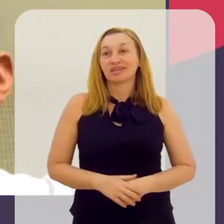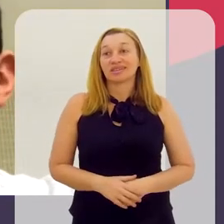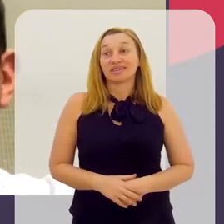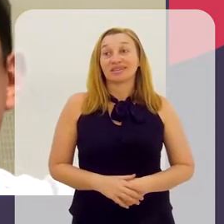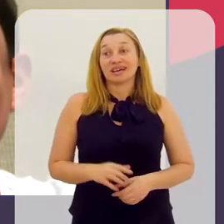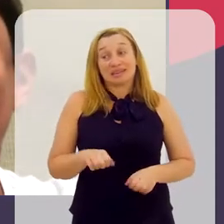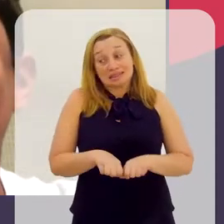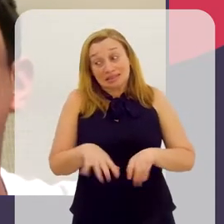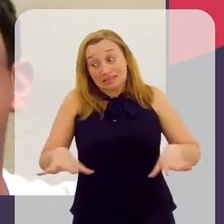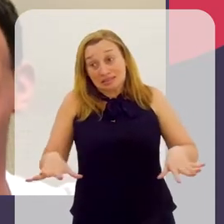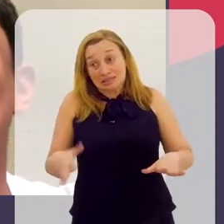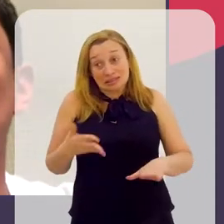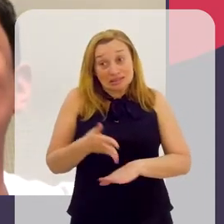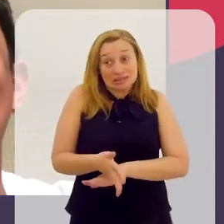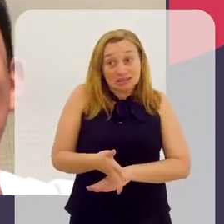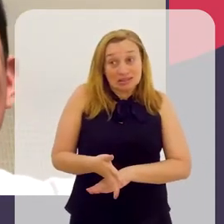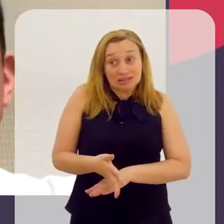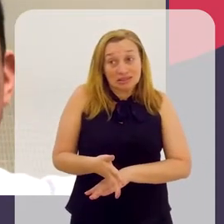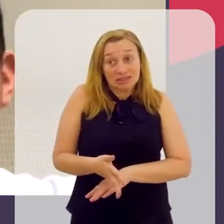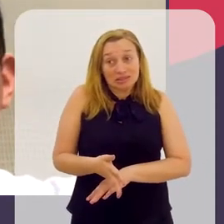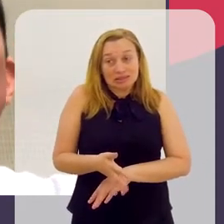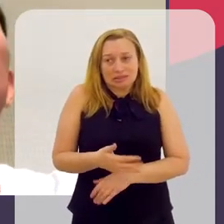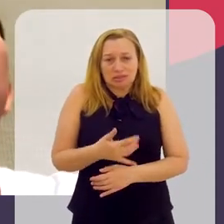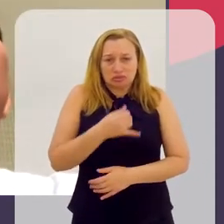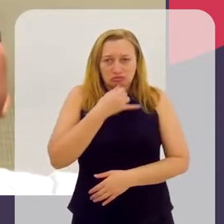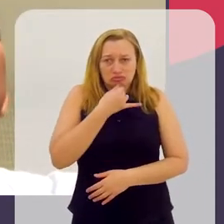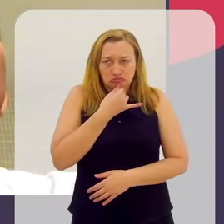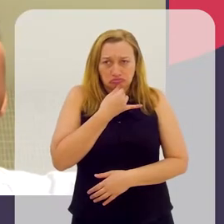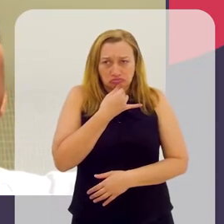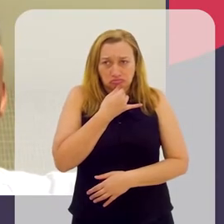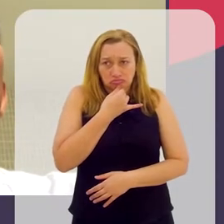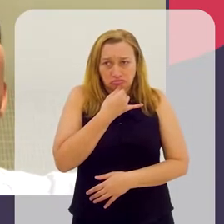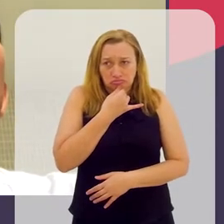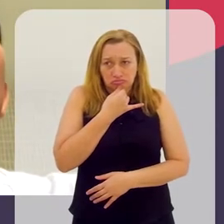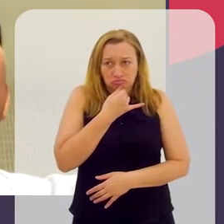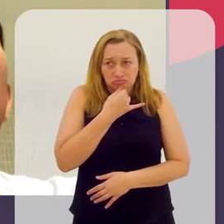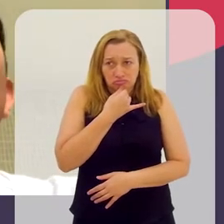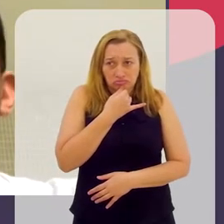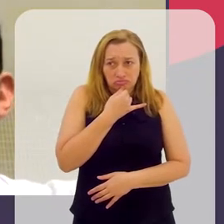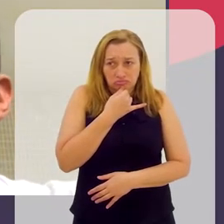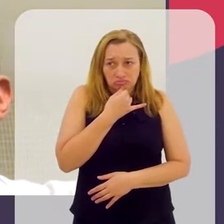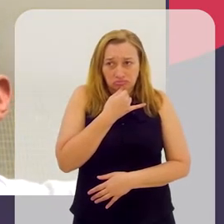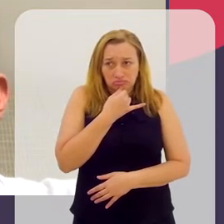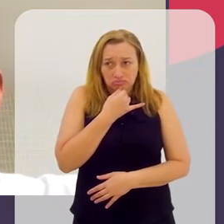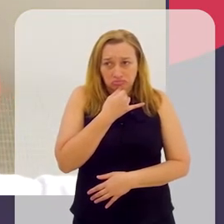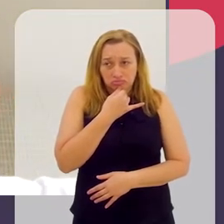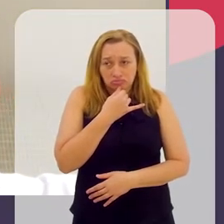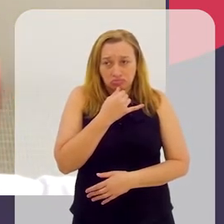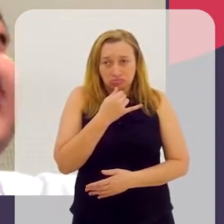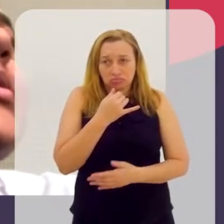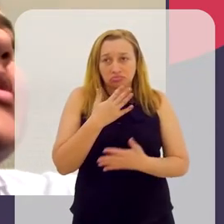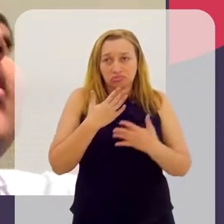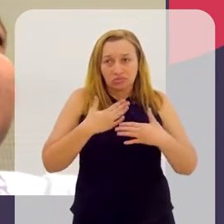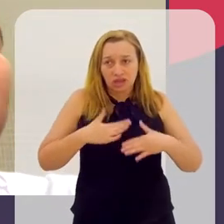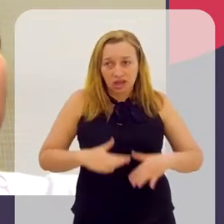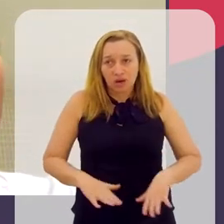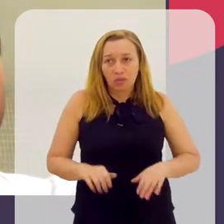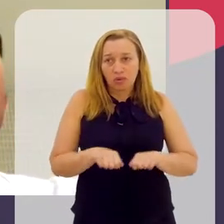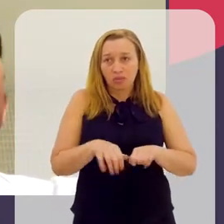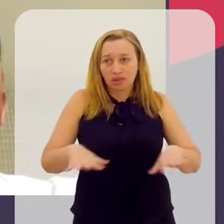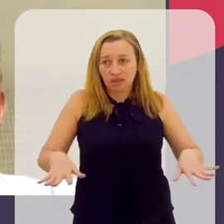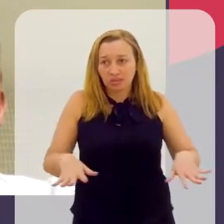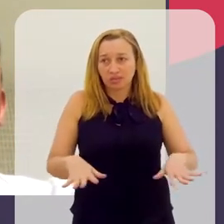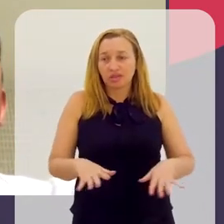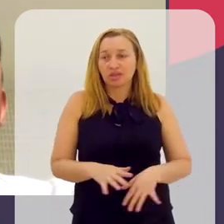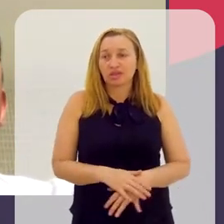E aí, veio a pandemia. Eu fiquei super frustrado. E quando a pandemia deu uma acalmada,